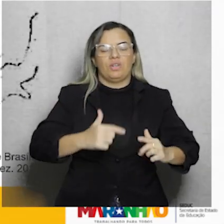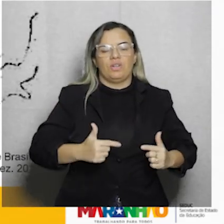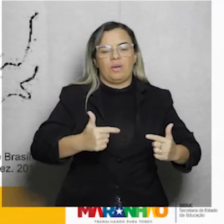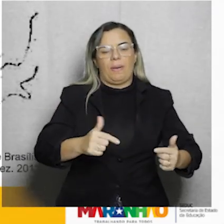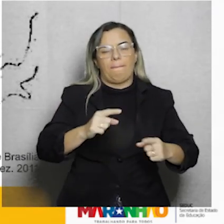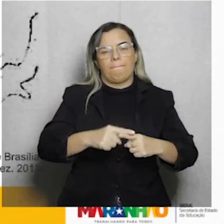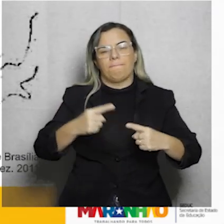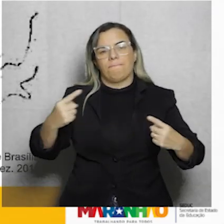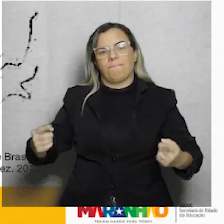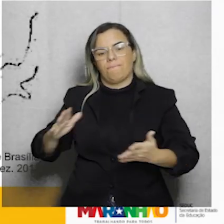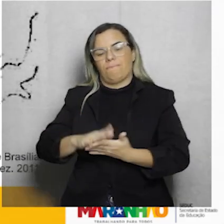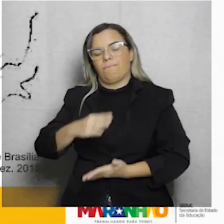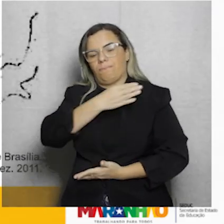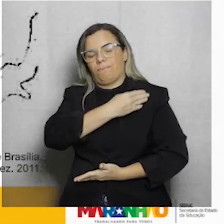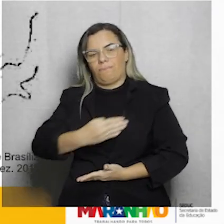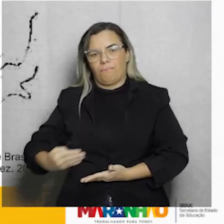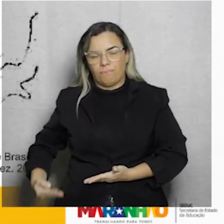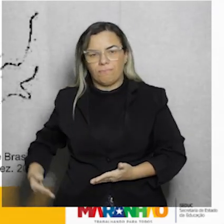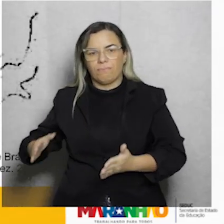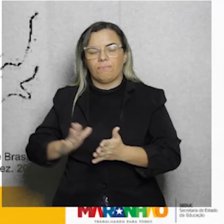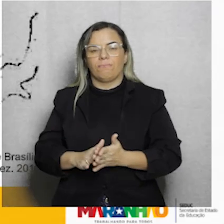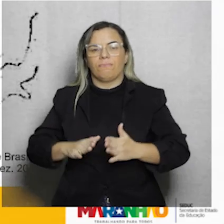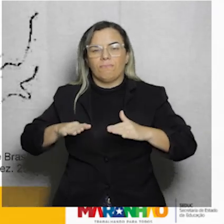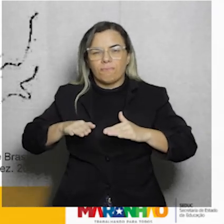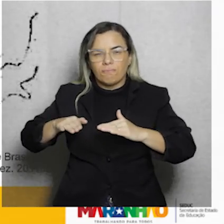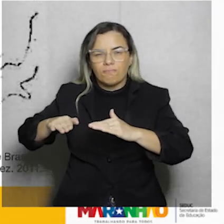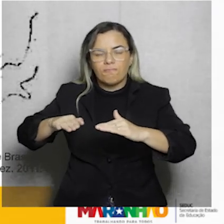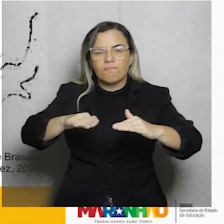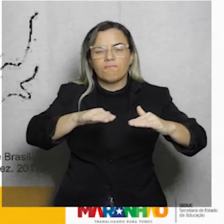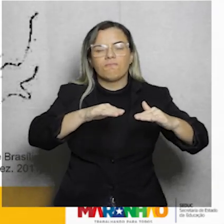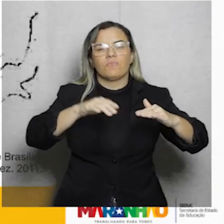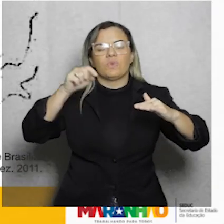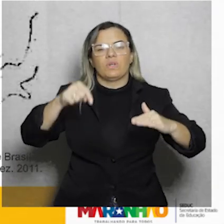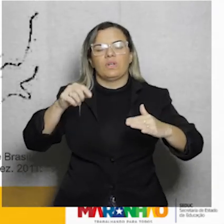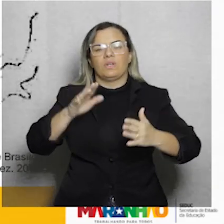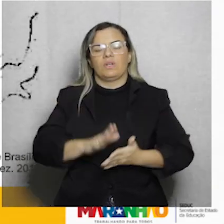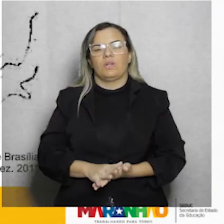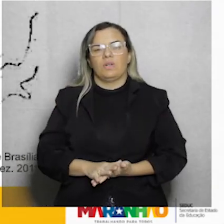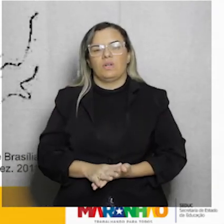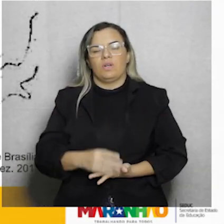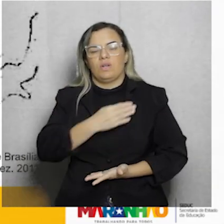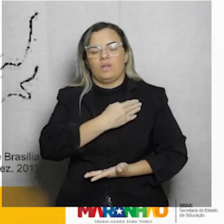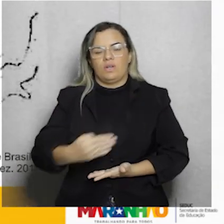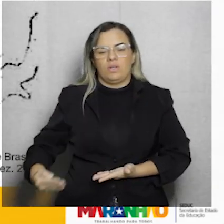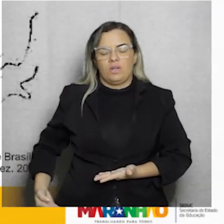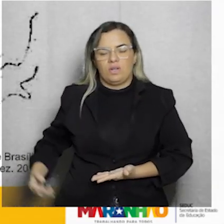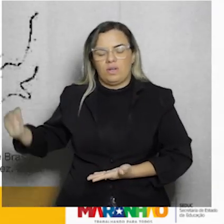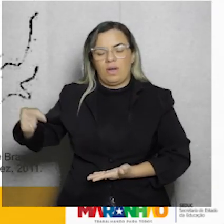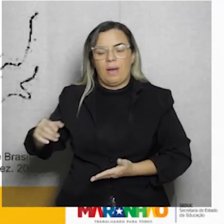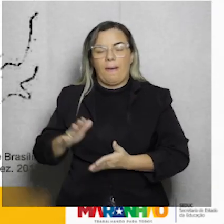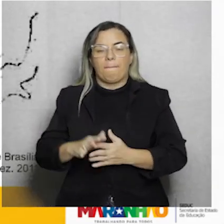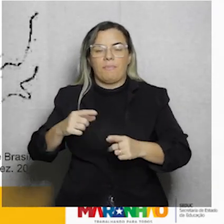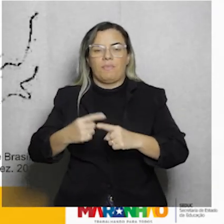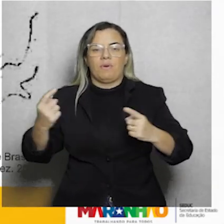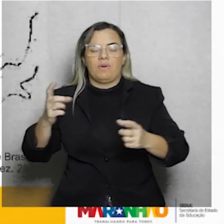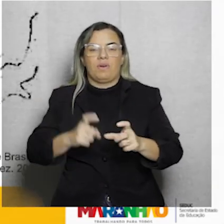Mas foi o governo que teve uma estabilidade. Mas foi o governo que deixou, com uma das grandes heranças, uma dívida externa